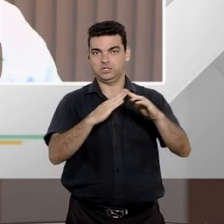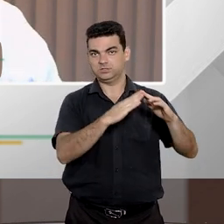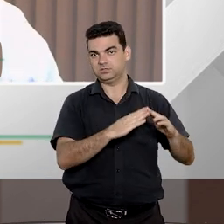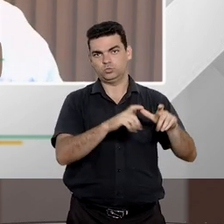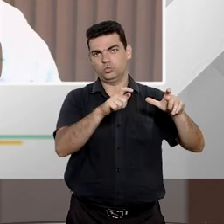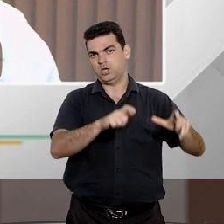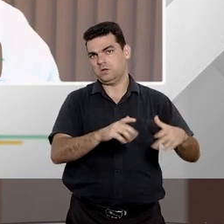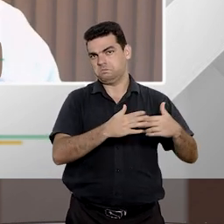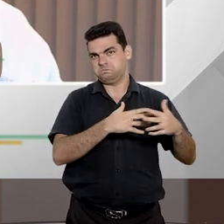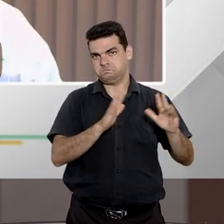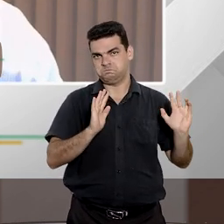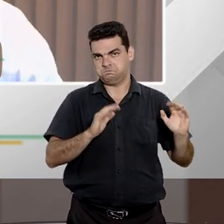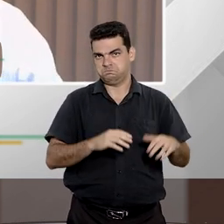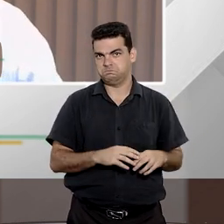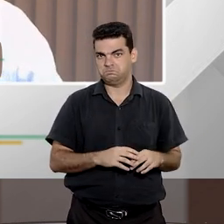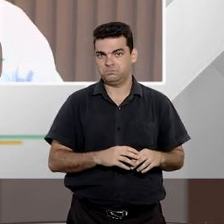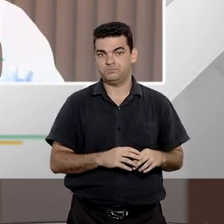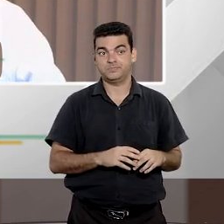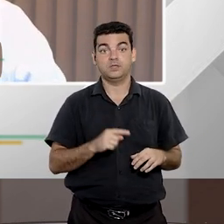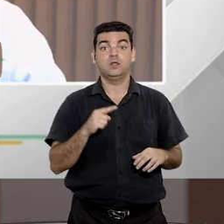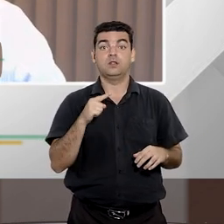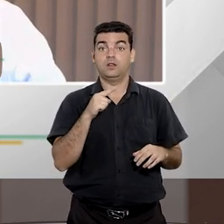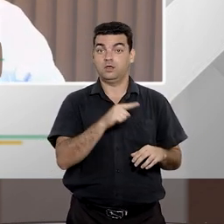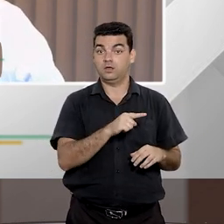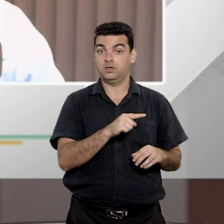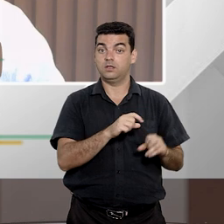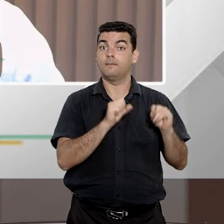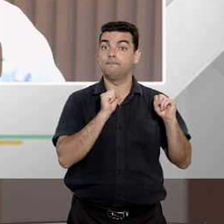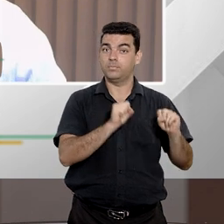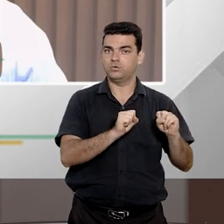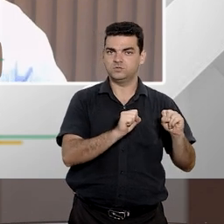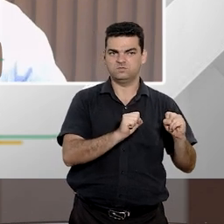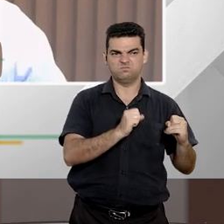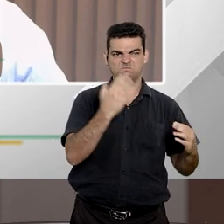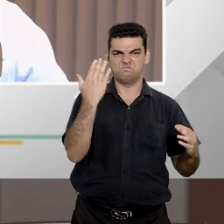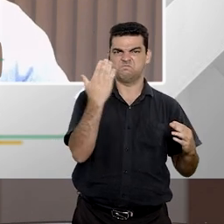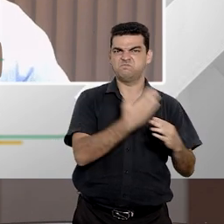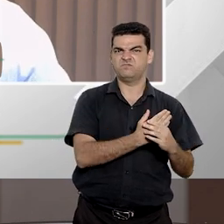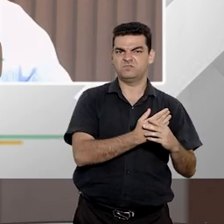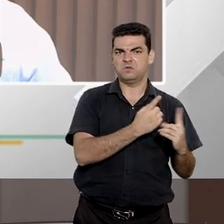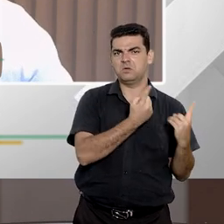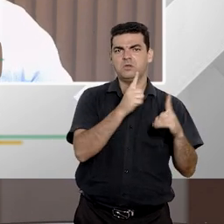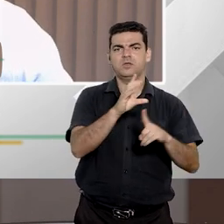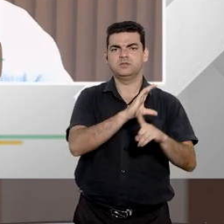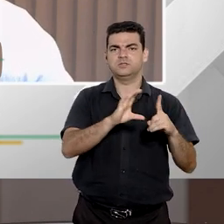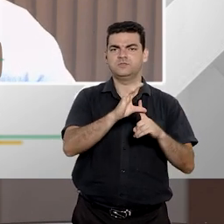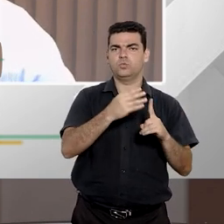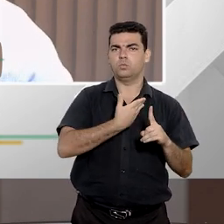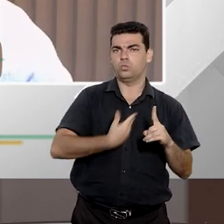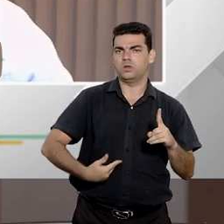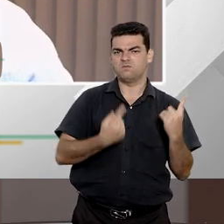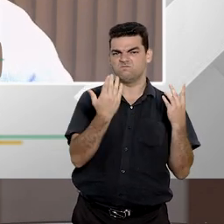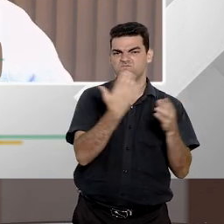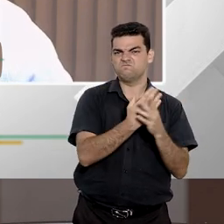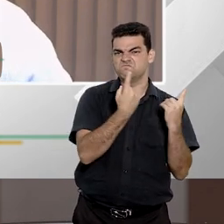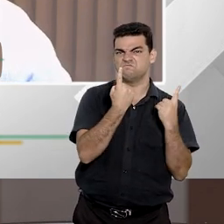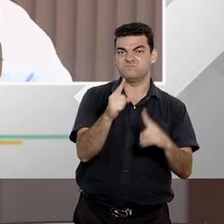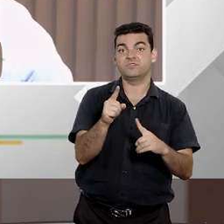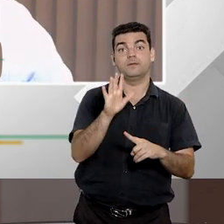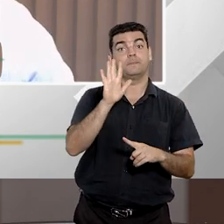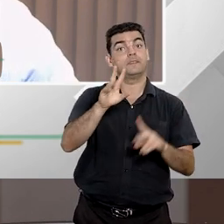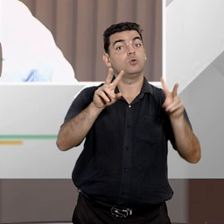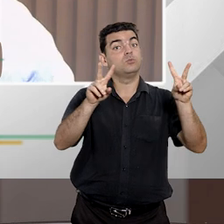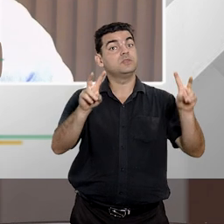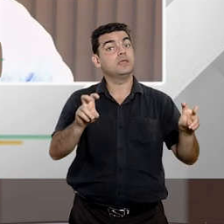de um determinado bairro vai ter legitimidade ativa para propor a ação civil pública naquilo que diz